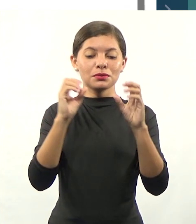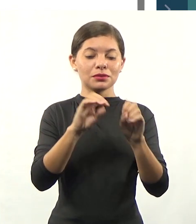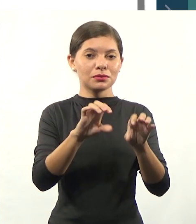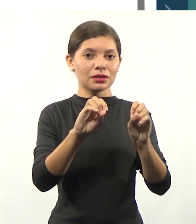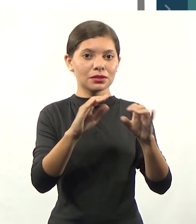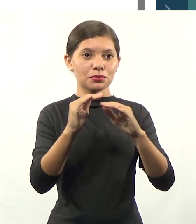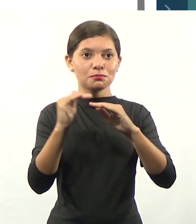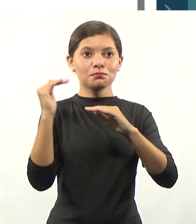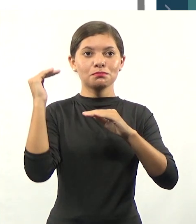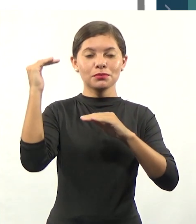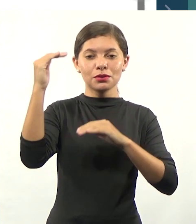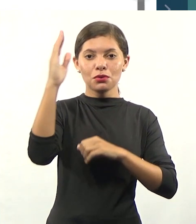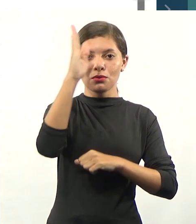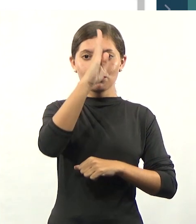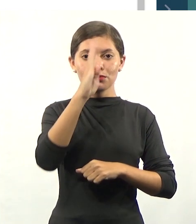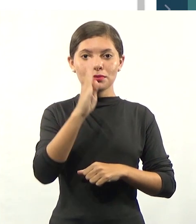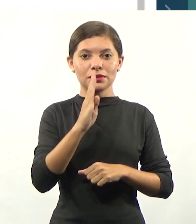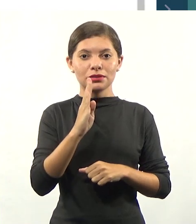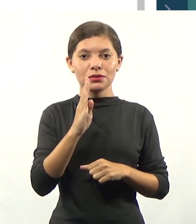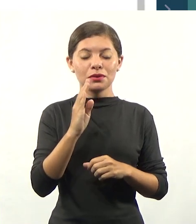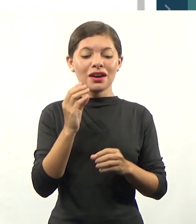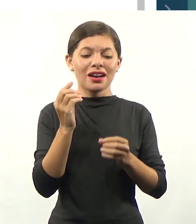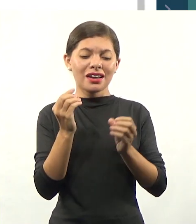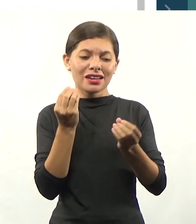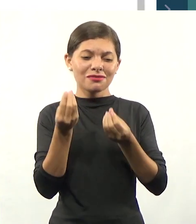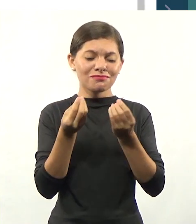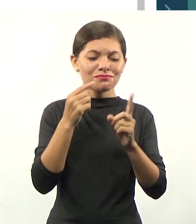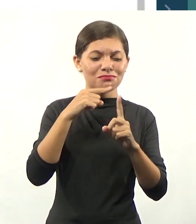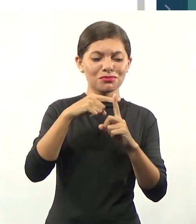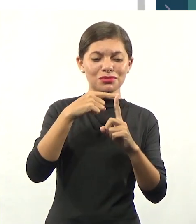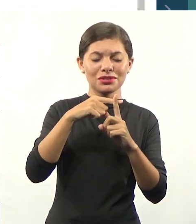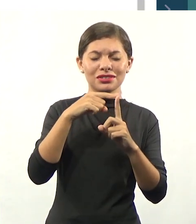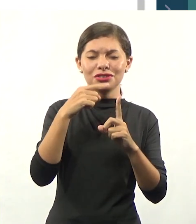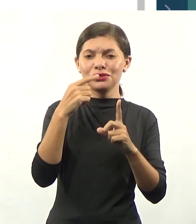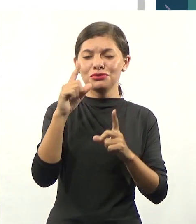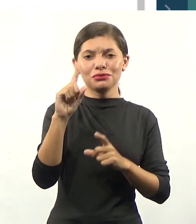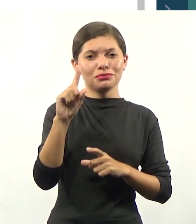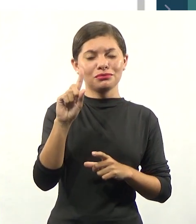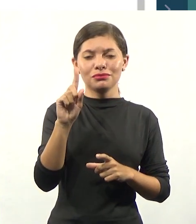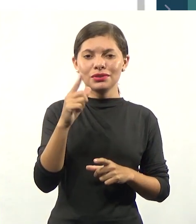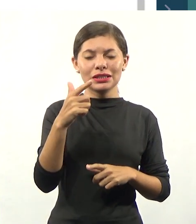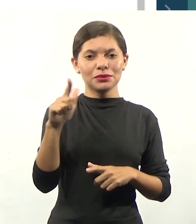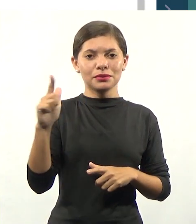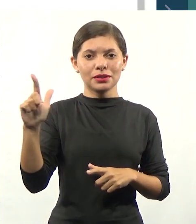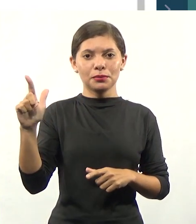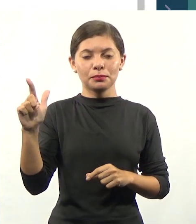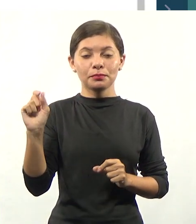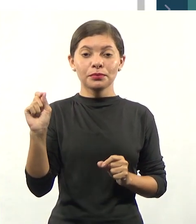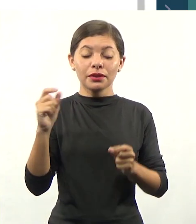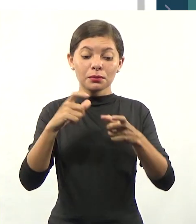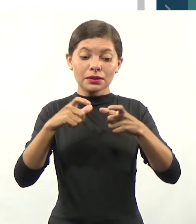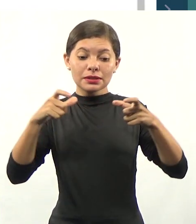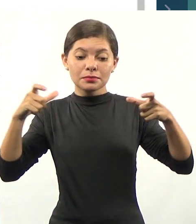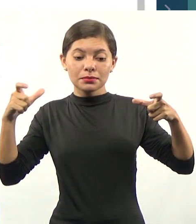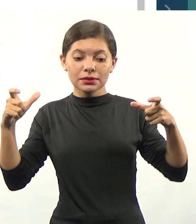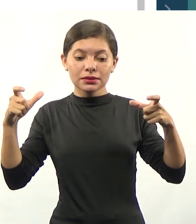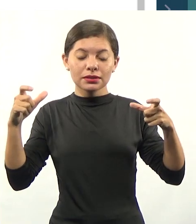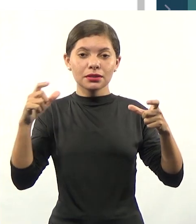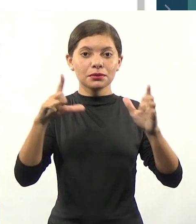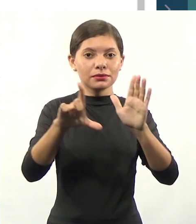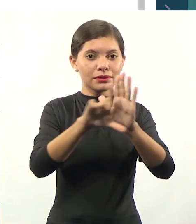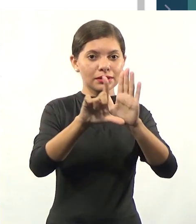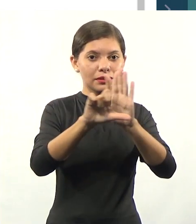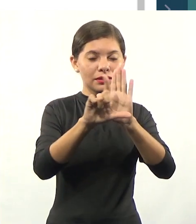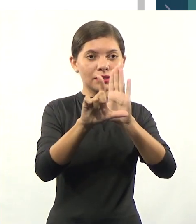uma coisa muito positiva. Então, a expansão que está prevista pela própria LDB e